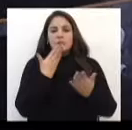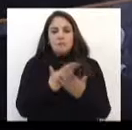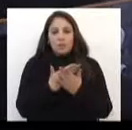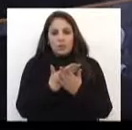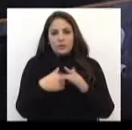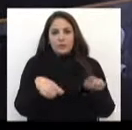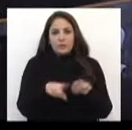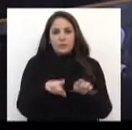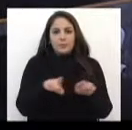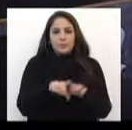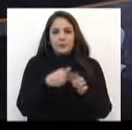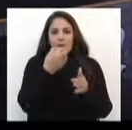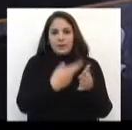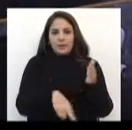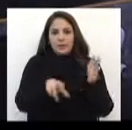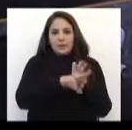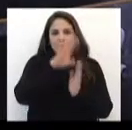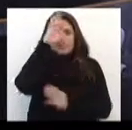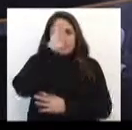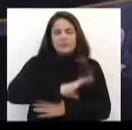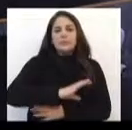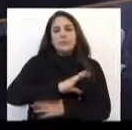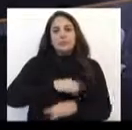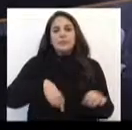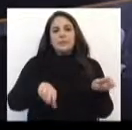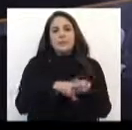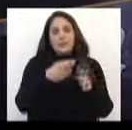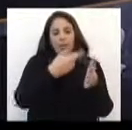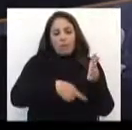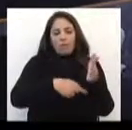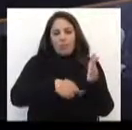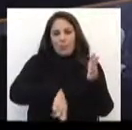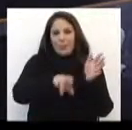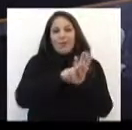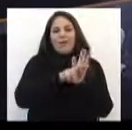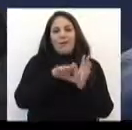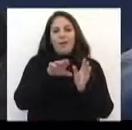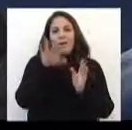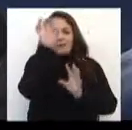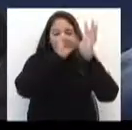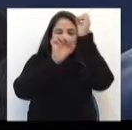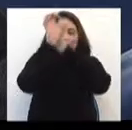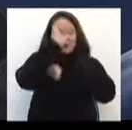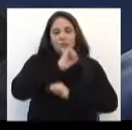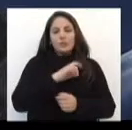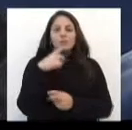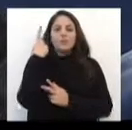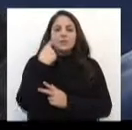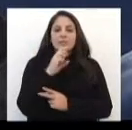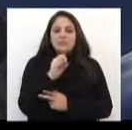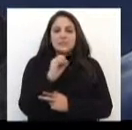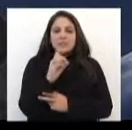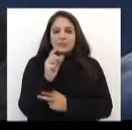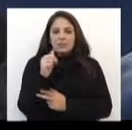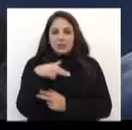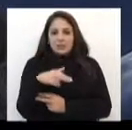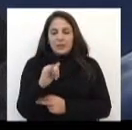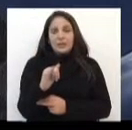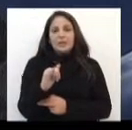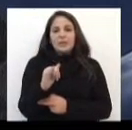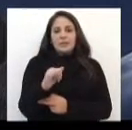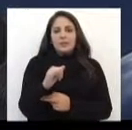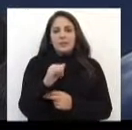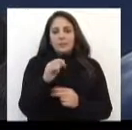para o resgate da cidadania e para o resgate da aprendizagem. O vereador Sidney Ávila, que